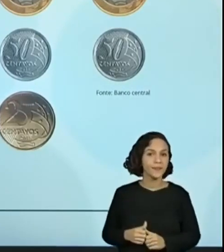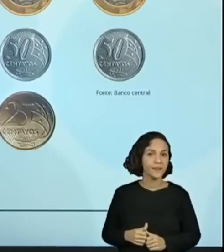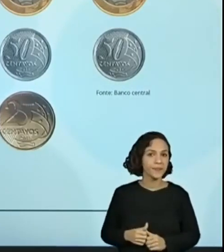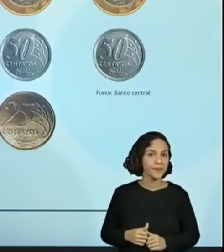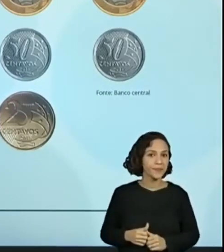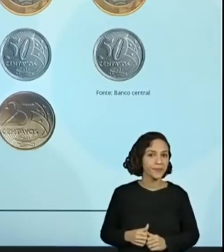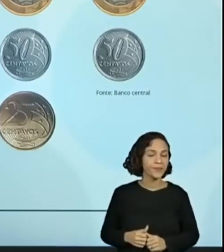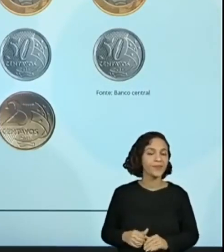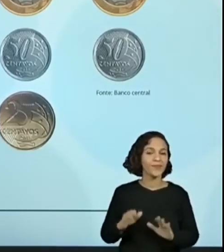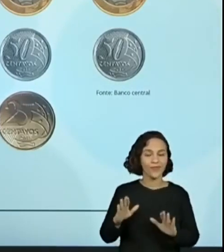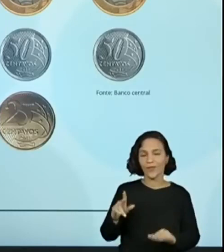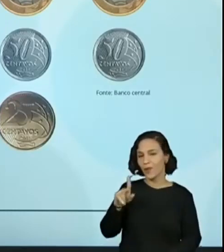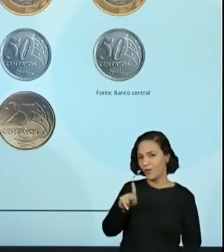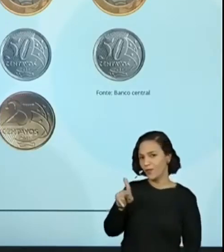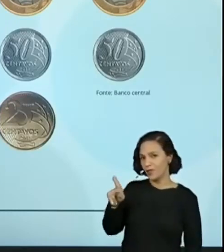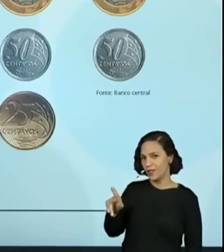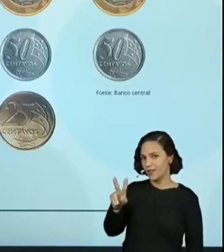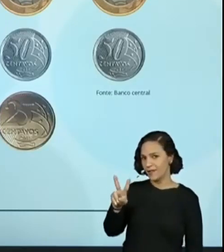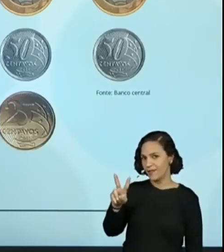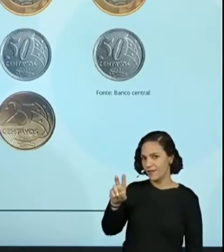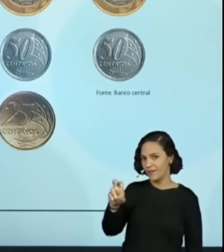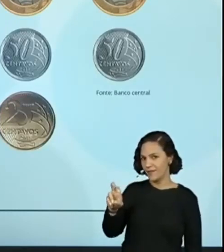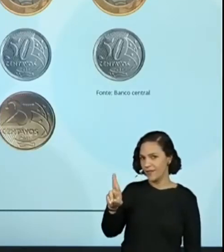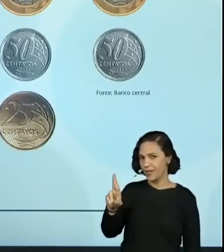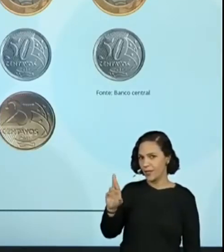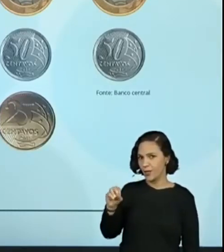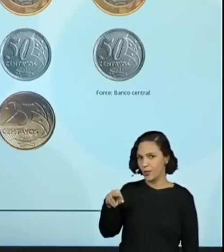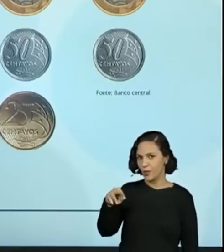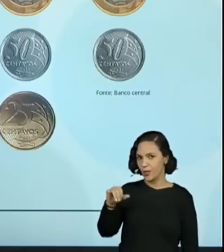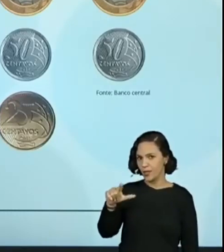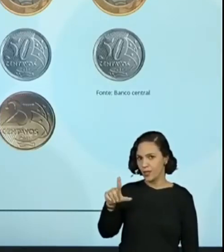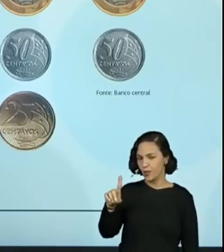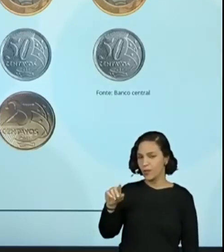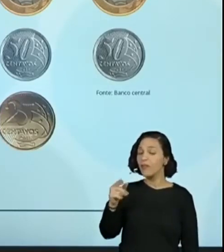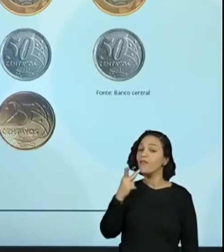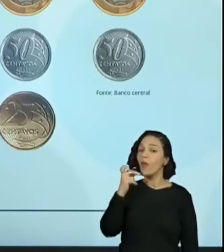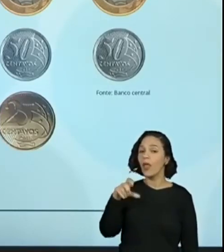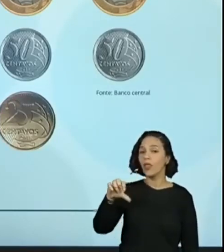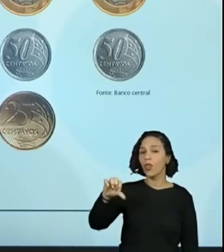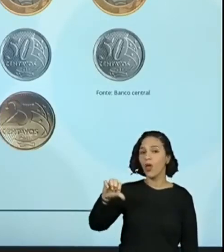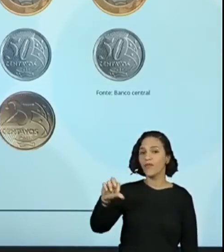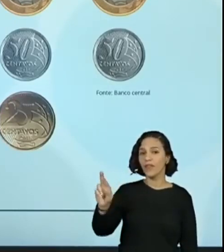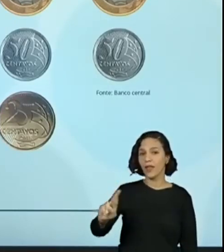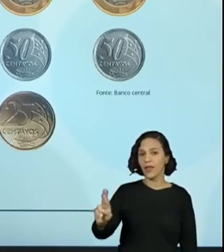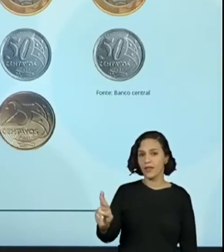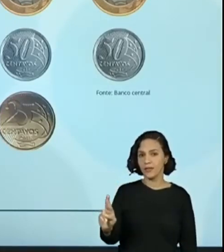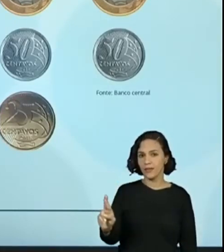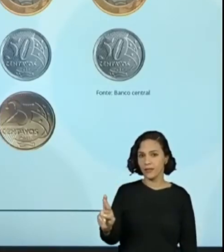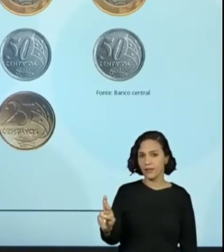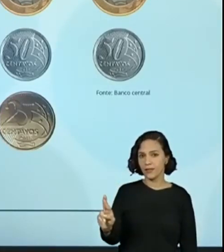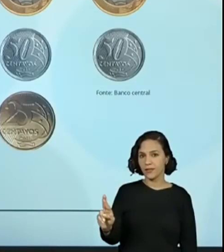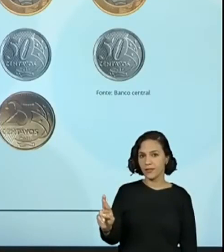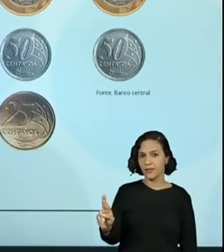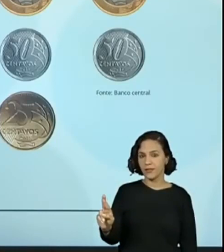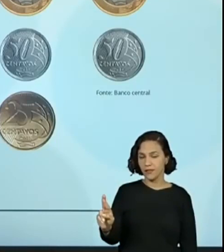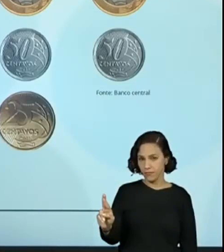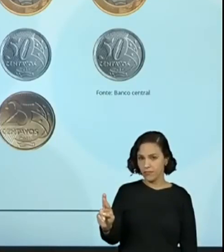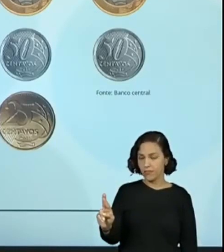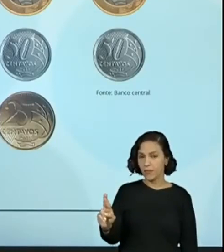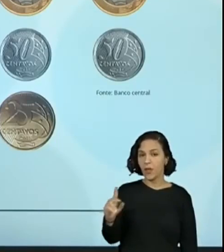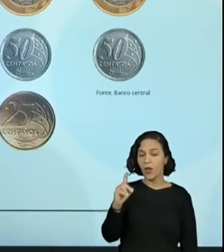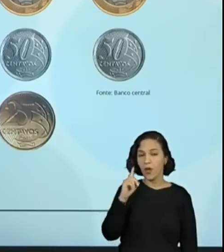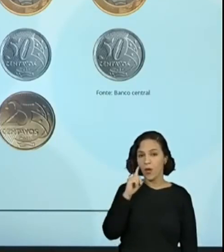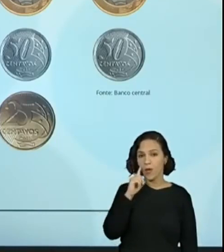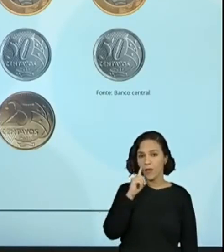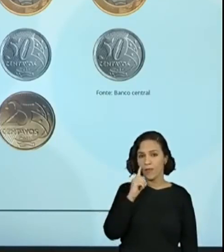A Veronilda disse nove reais. Nove reais, será? Juntou nove reais. Treze